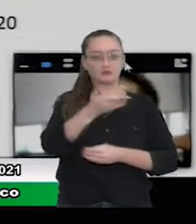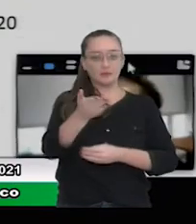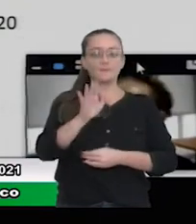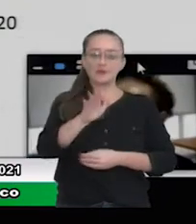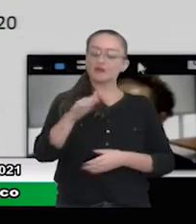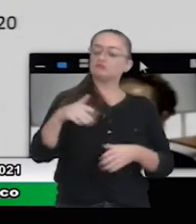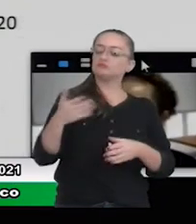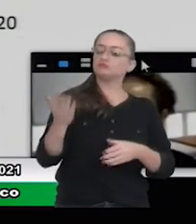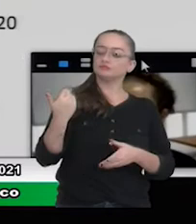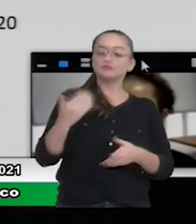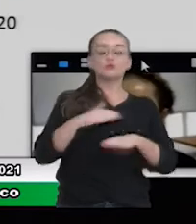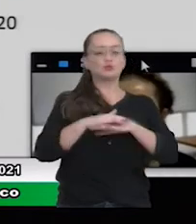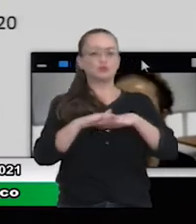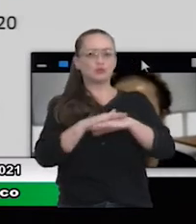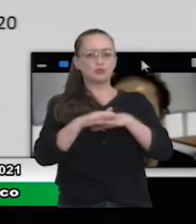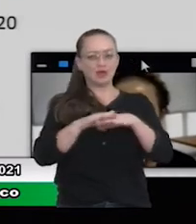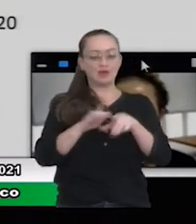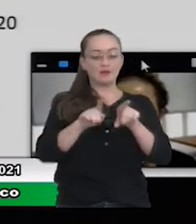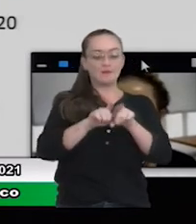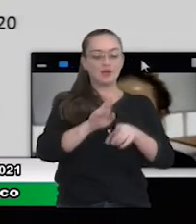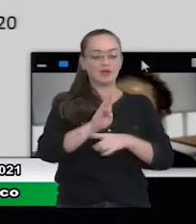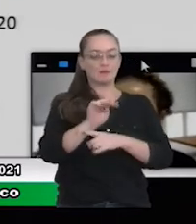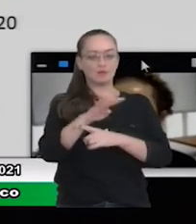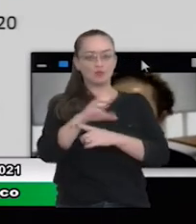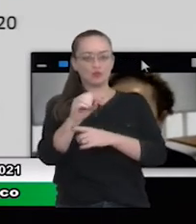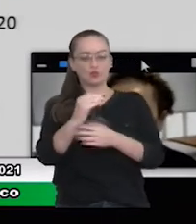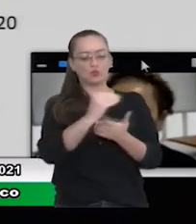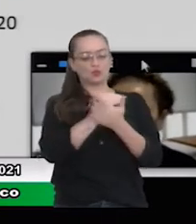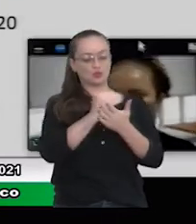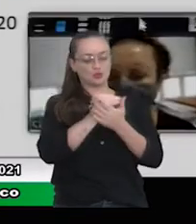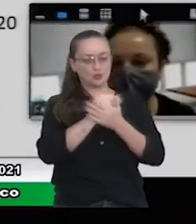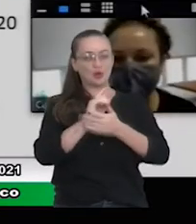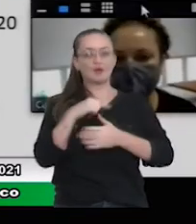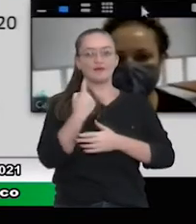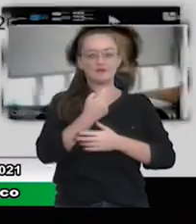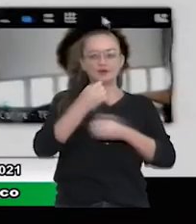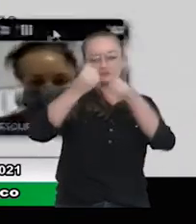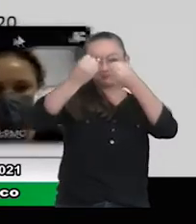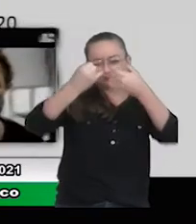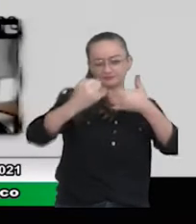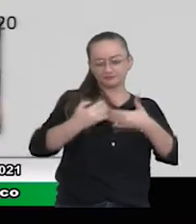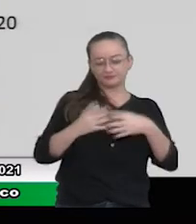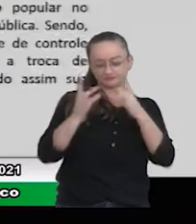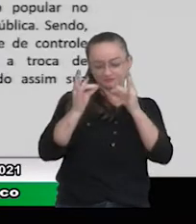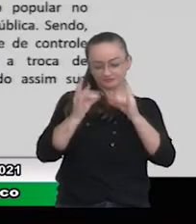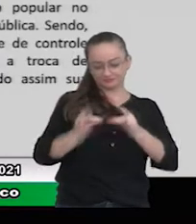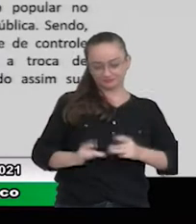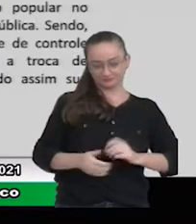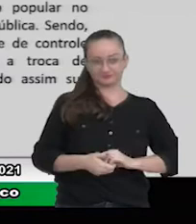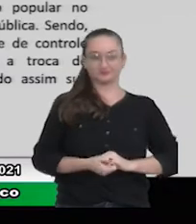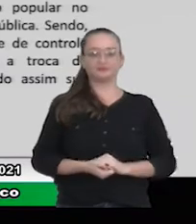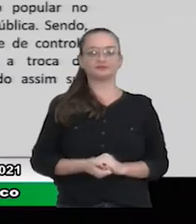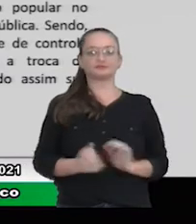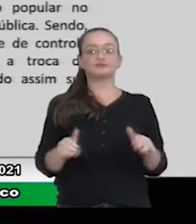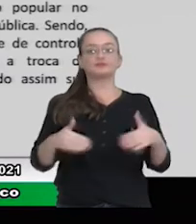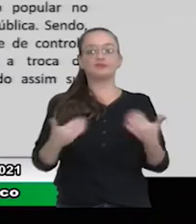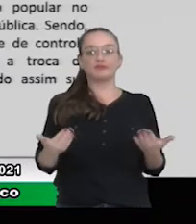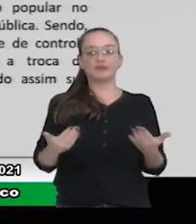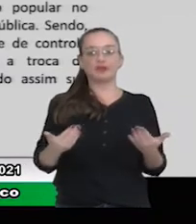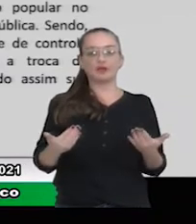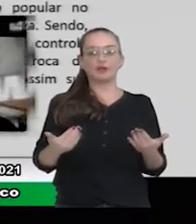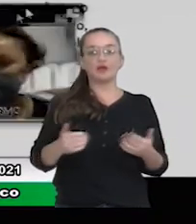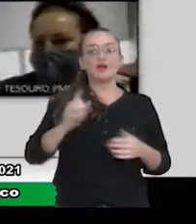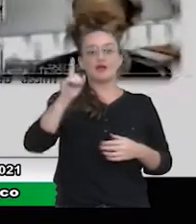conversando, o Bruno está aí também para no final, a gente nos colocar à disposição para esclarecer. Então, audiência é um